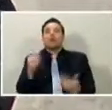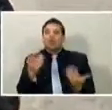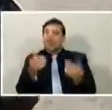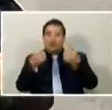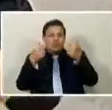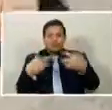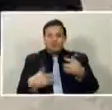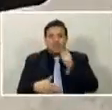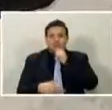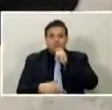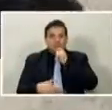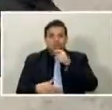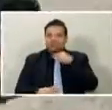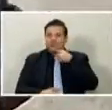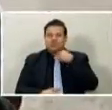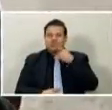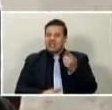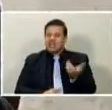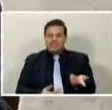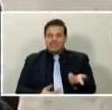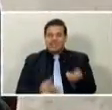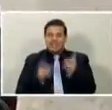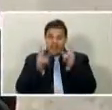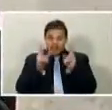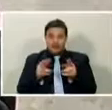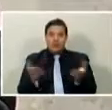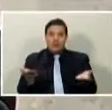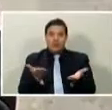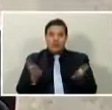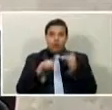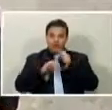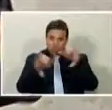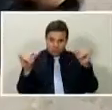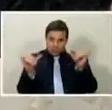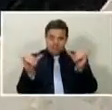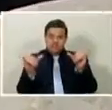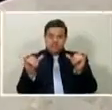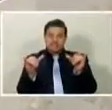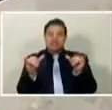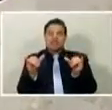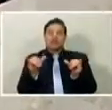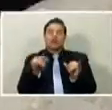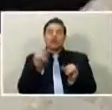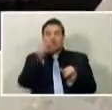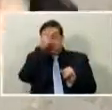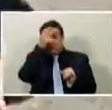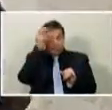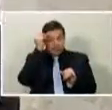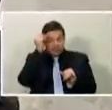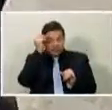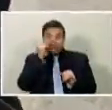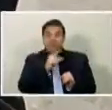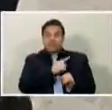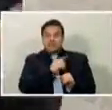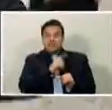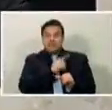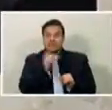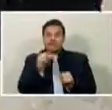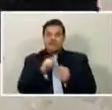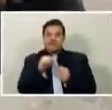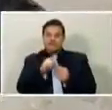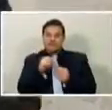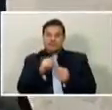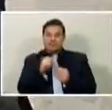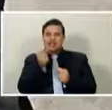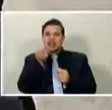É a mesma coisa agora que saiu na notícia, vereador de São Madeu, que a prefeitura teve que incinerar lá os remédios